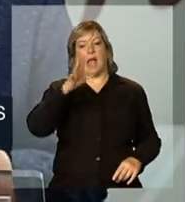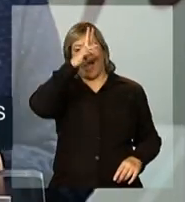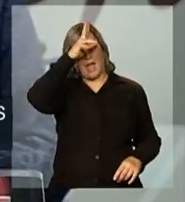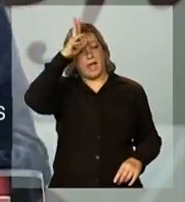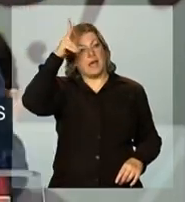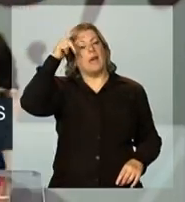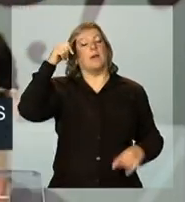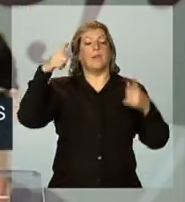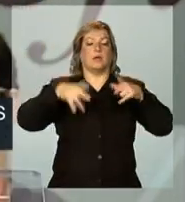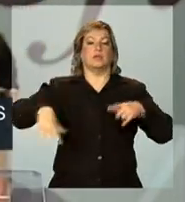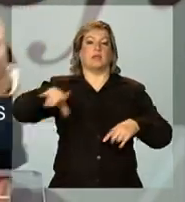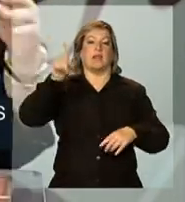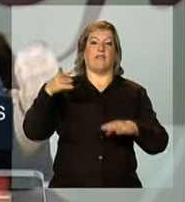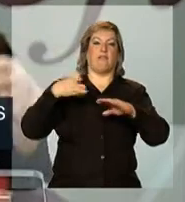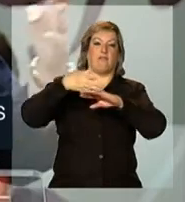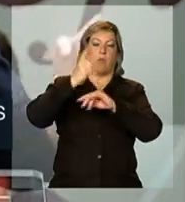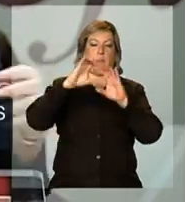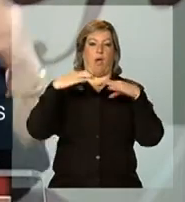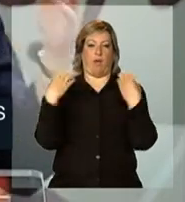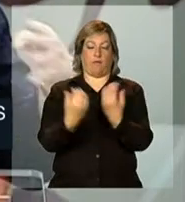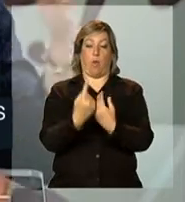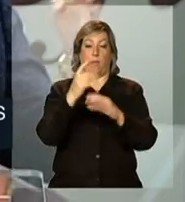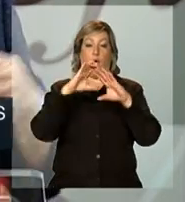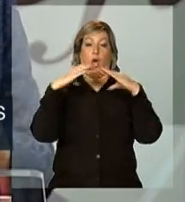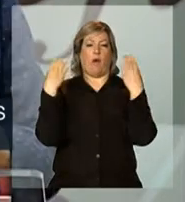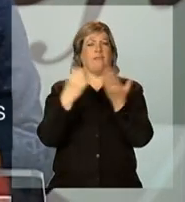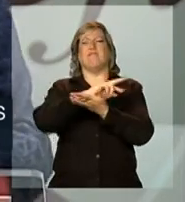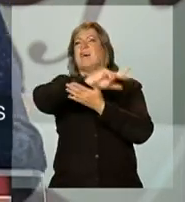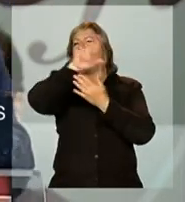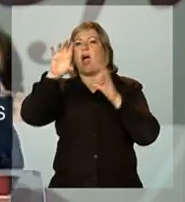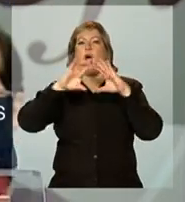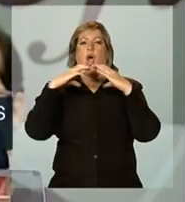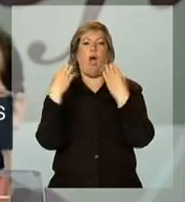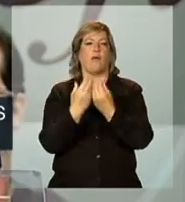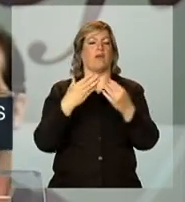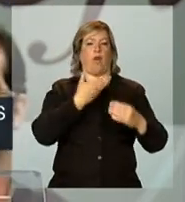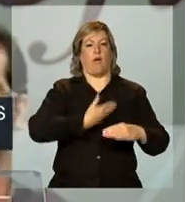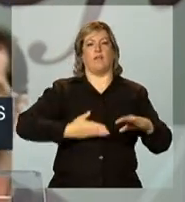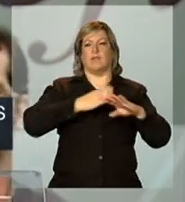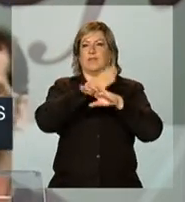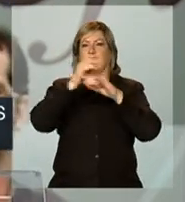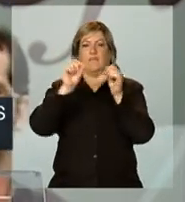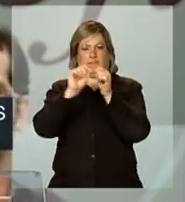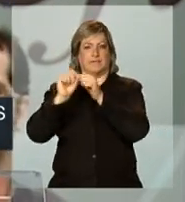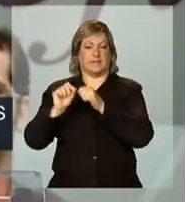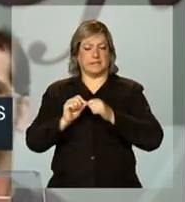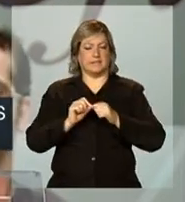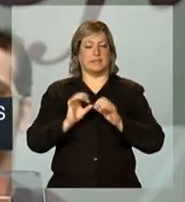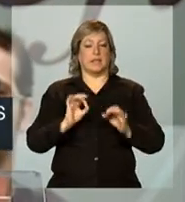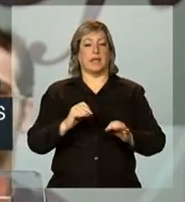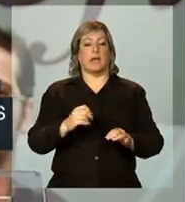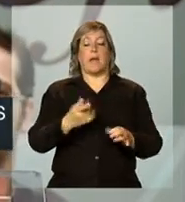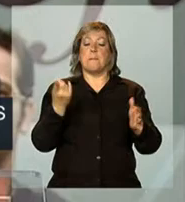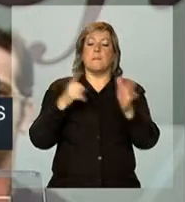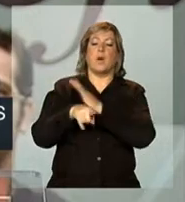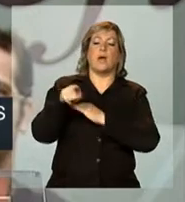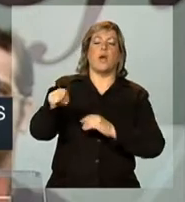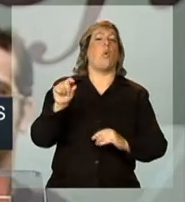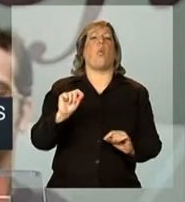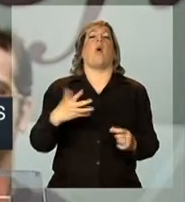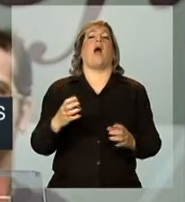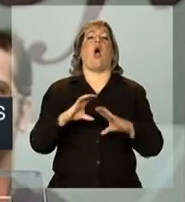conferência, uma das conferências, das várias conferências que o governo faz. Perguntaram para ele o que era uma